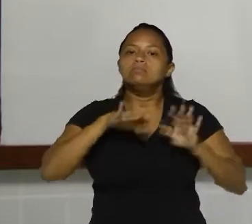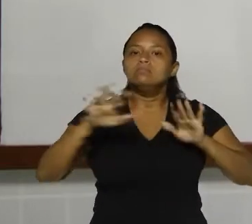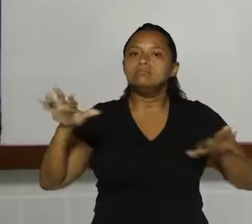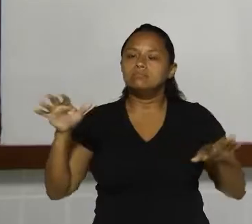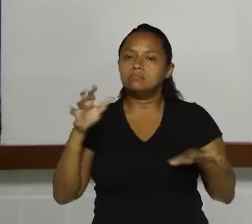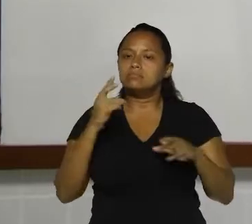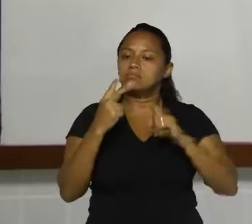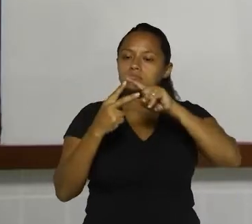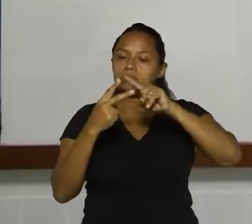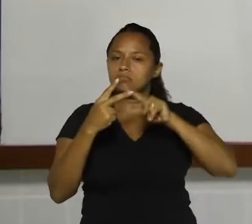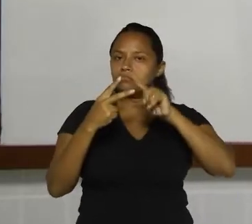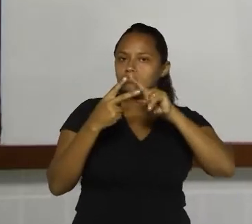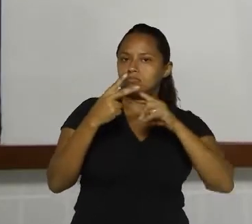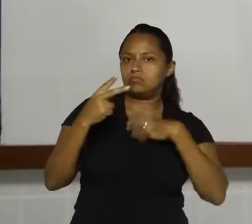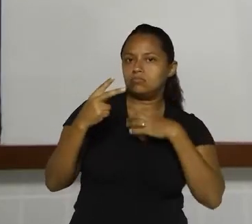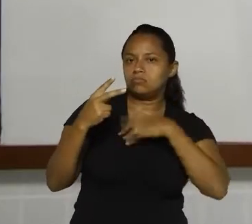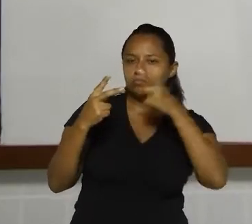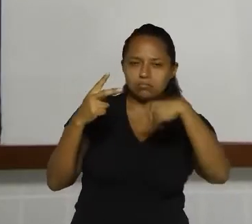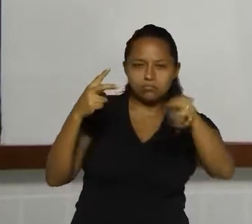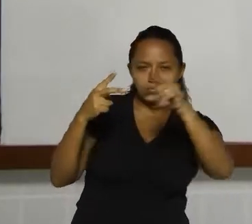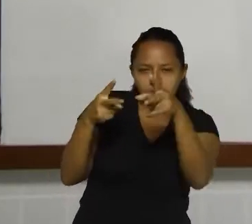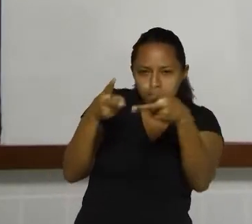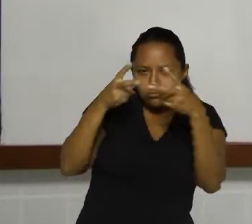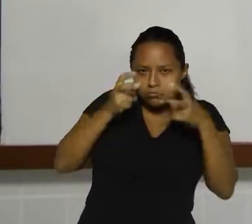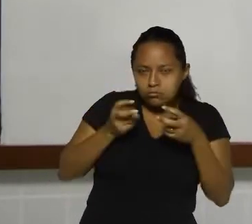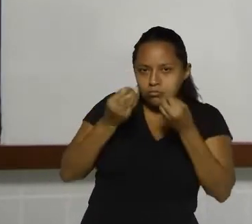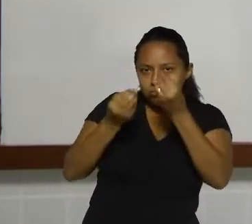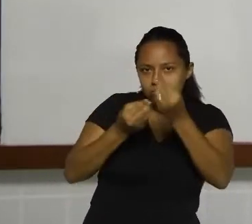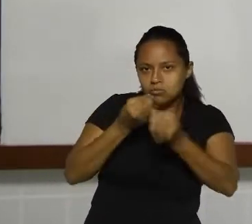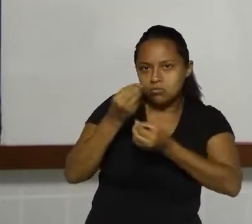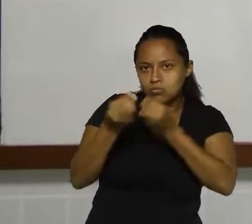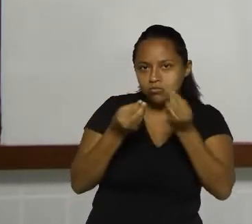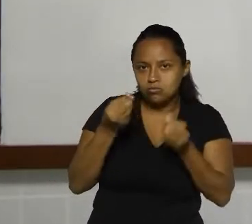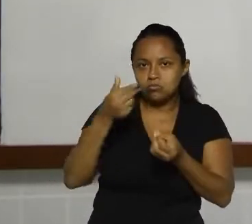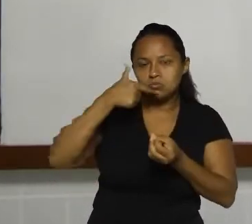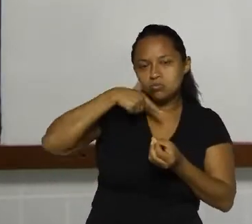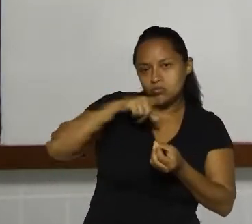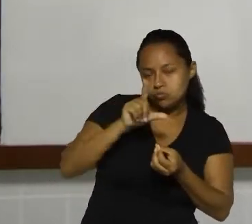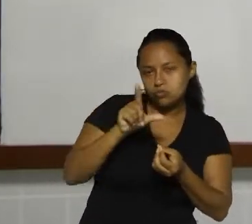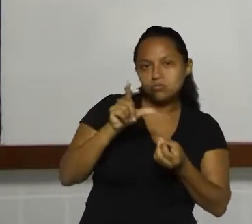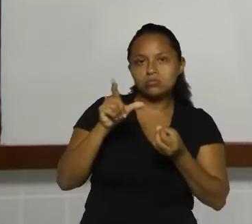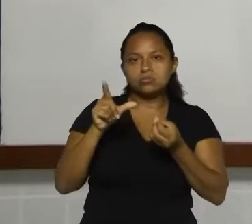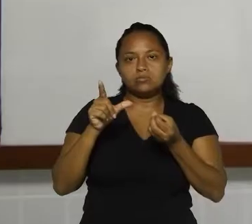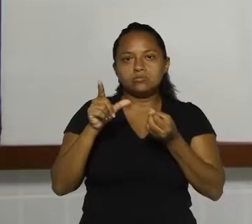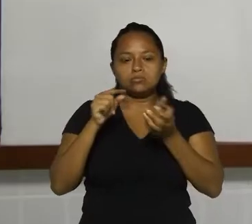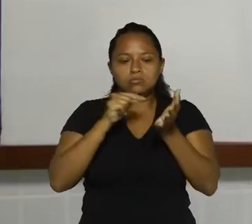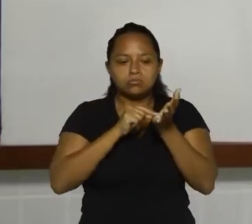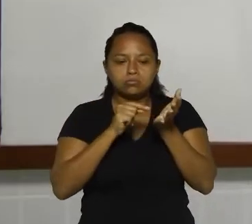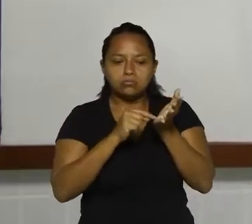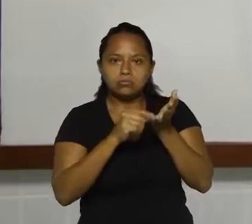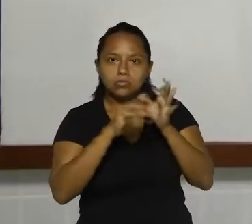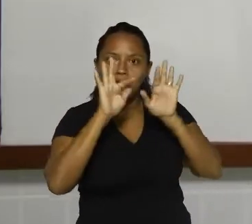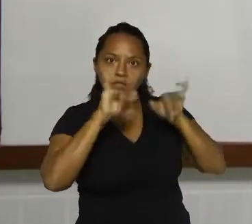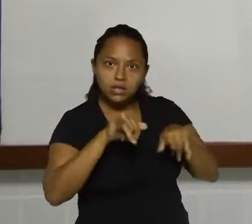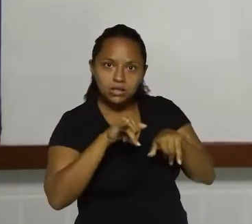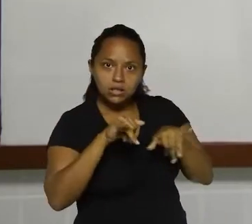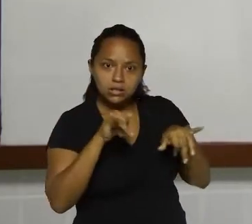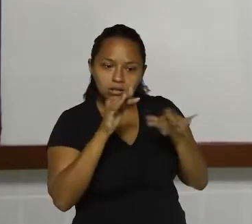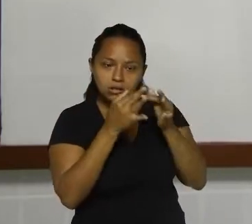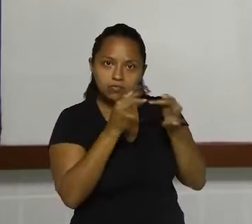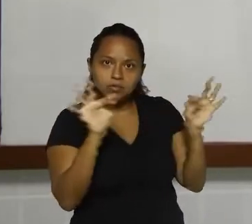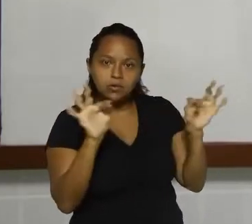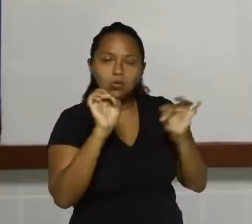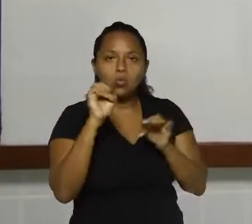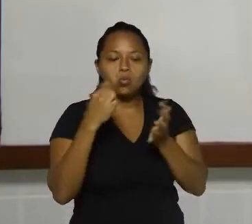ver dois casos para que vocês percebam quando nós vamos considerar reticências como finalizadoras da